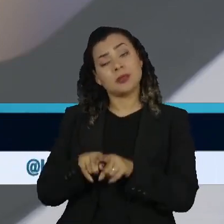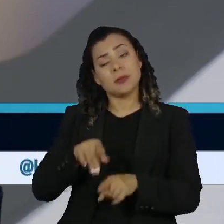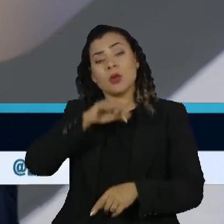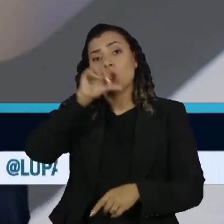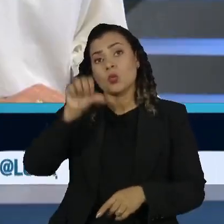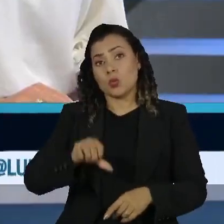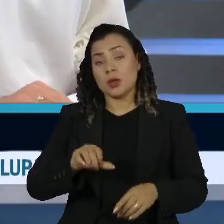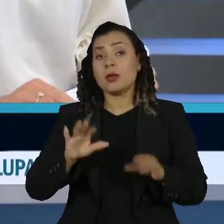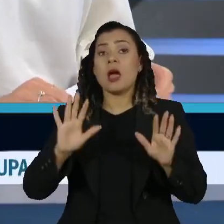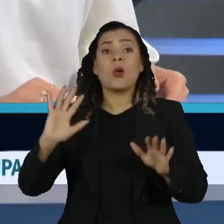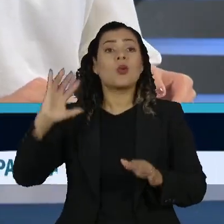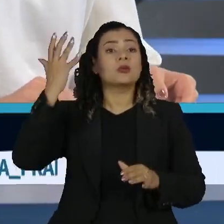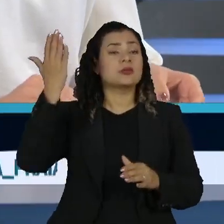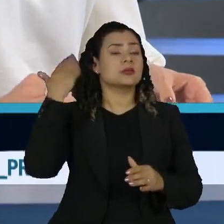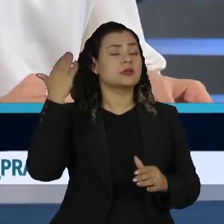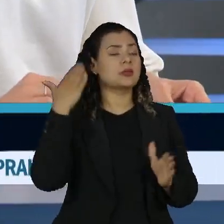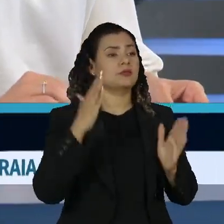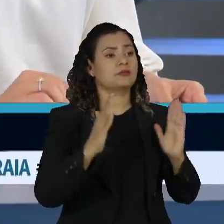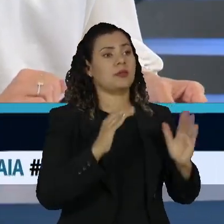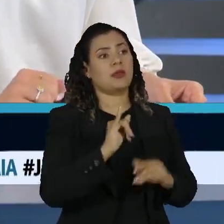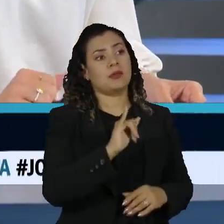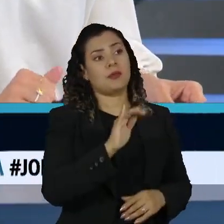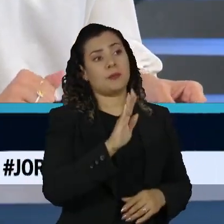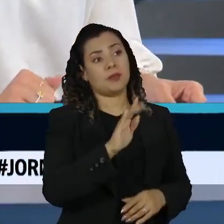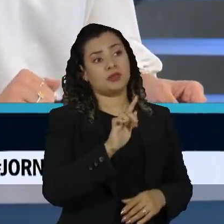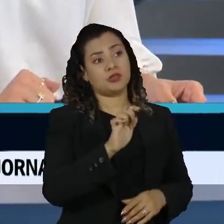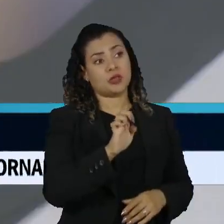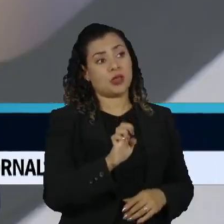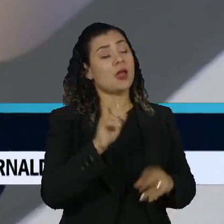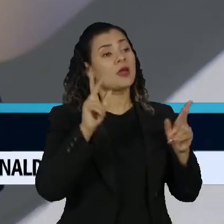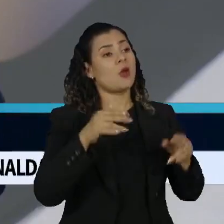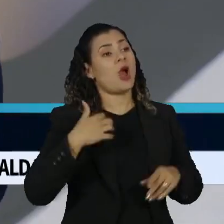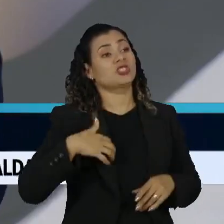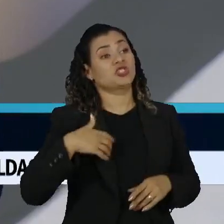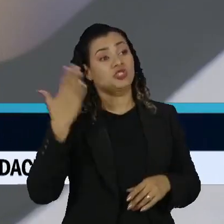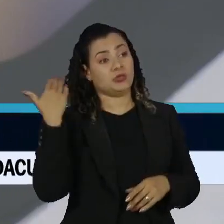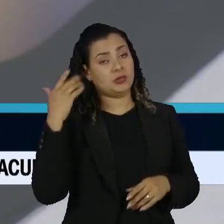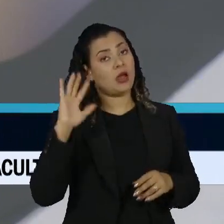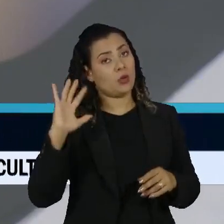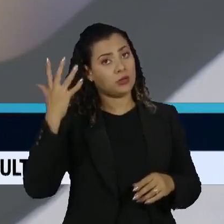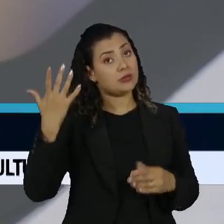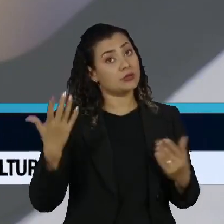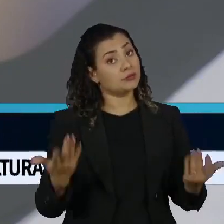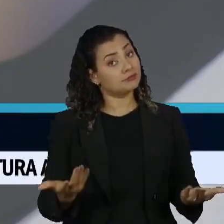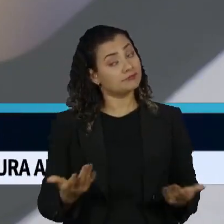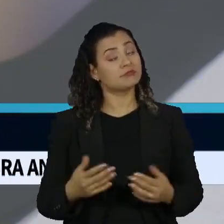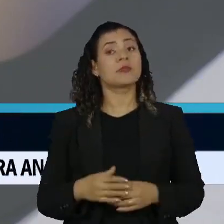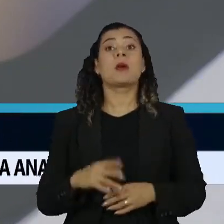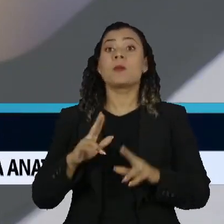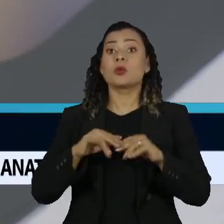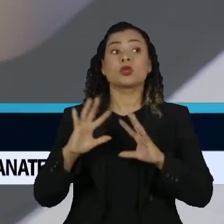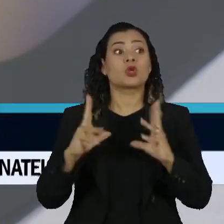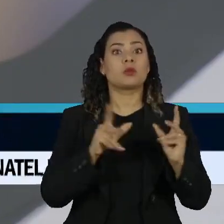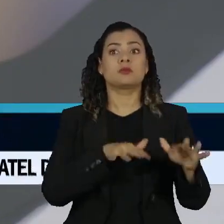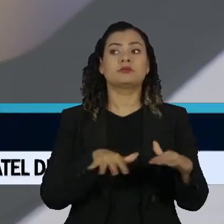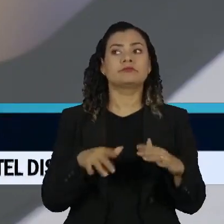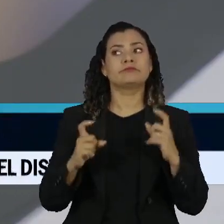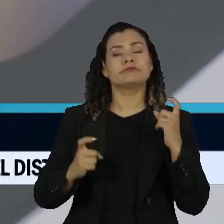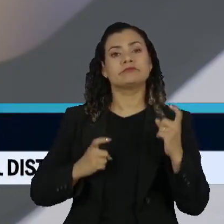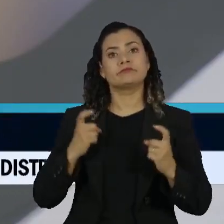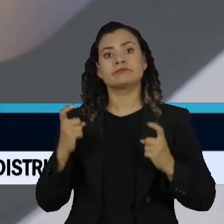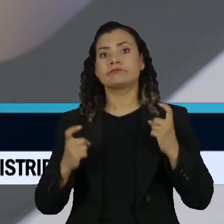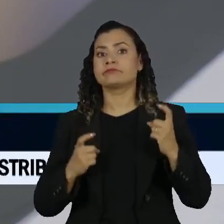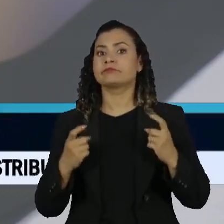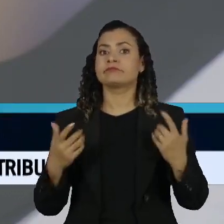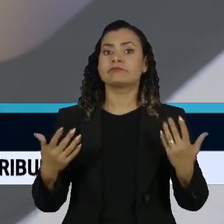Isso aconteceu no equivalente ao IBGE na Argentina. Então, esse é o fator de temor por parte